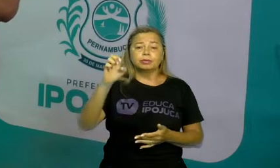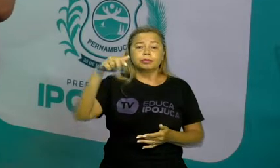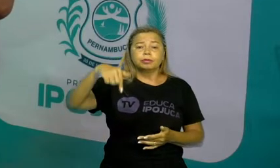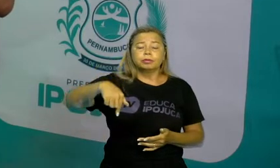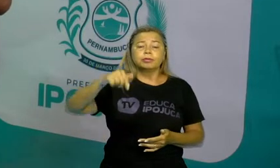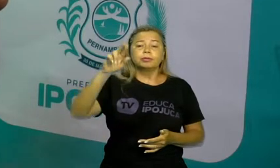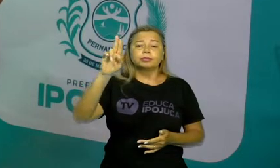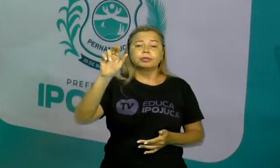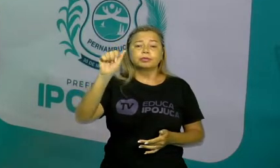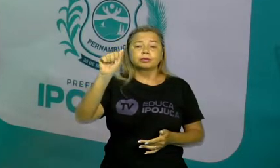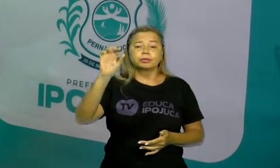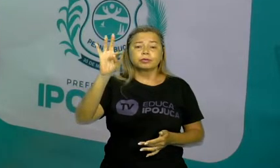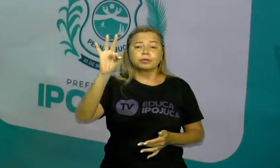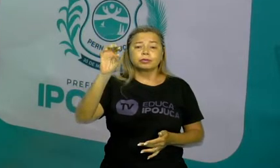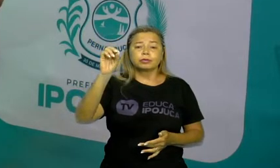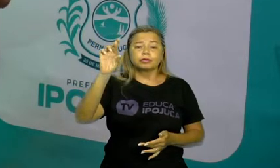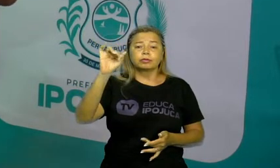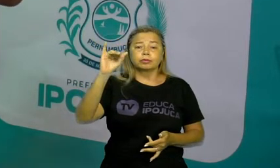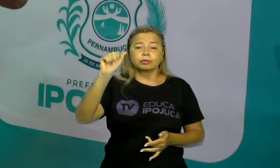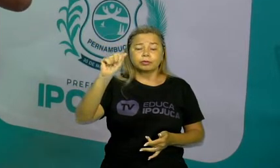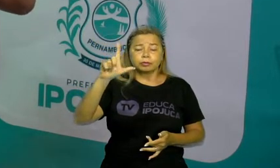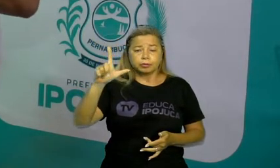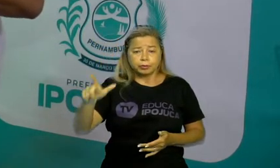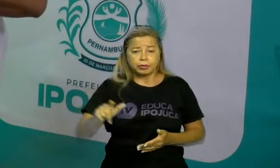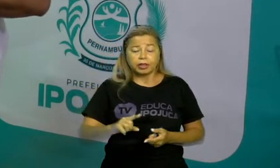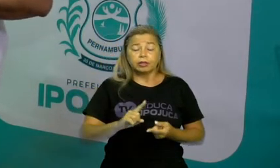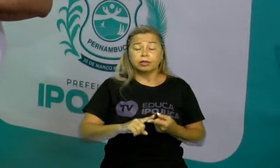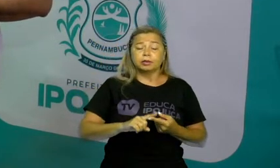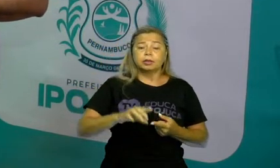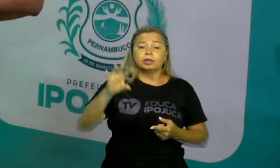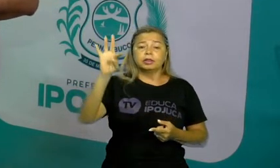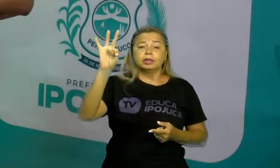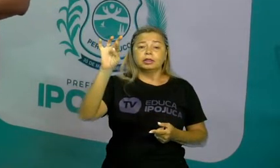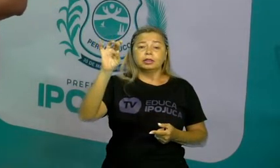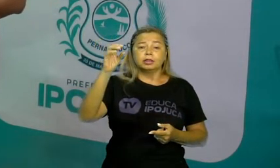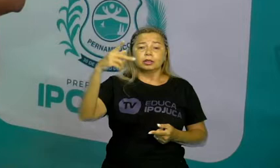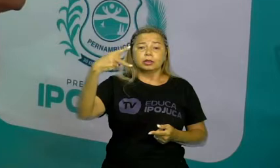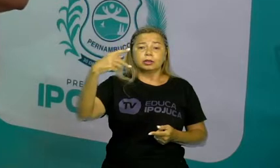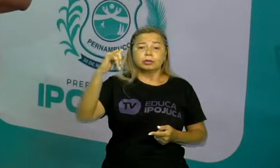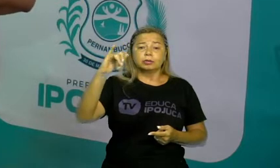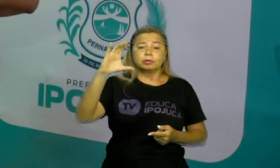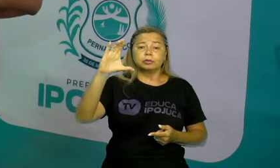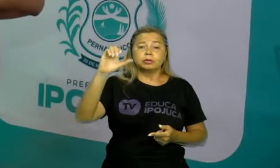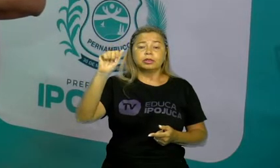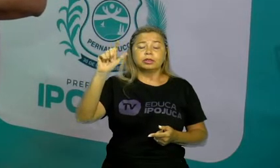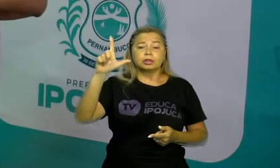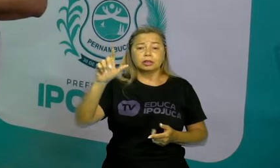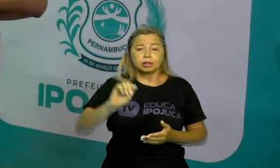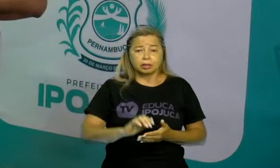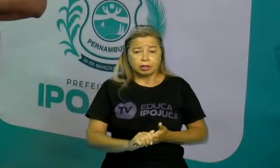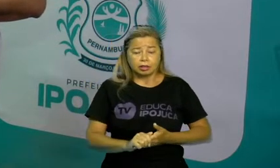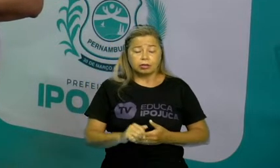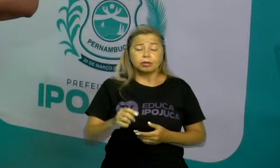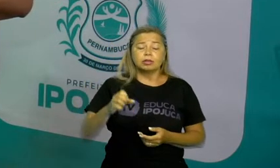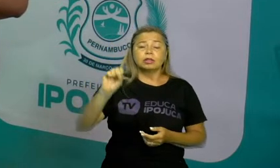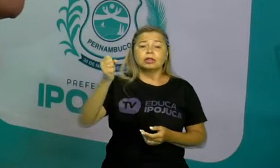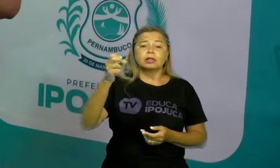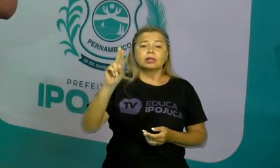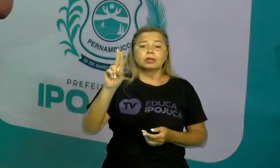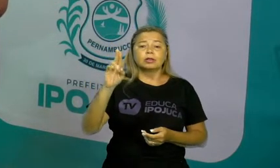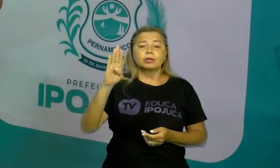e o clima subtropical, que a gente encontra na parte sul do nosso país. Certo?